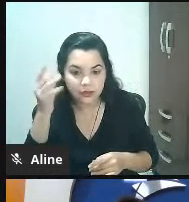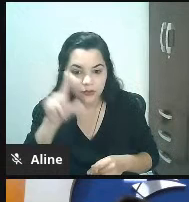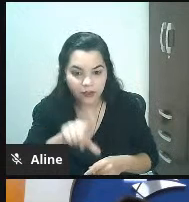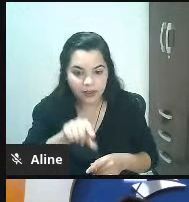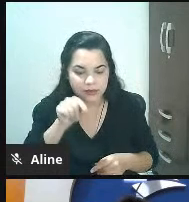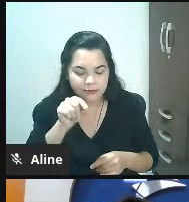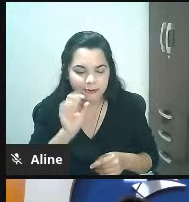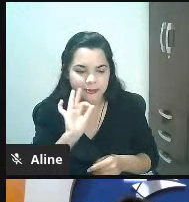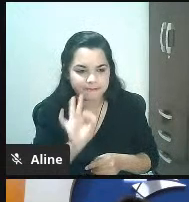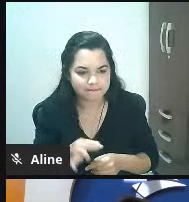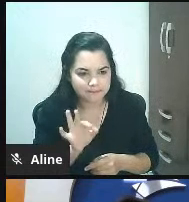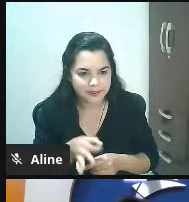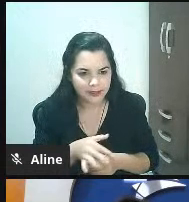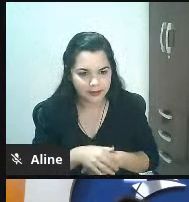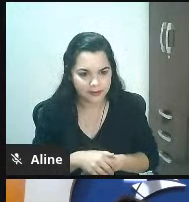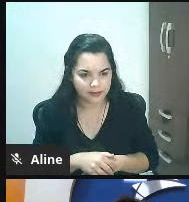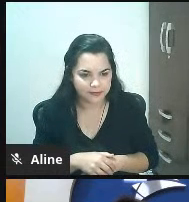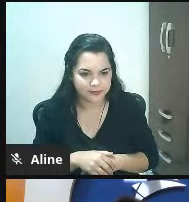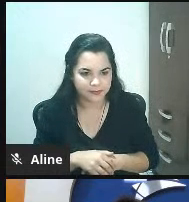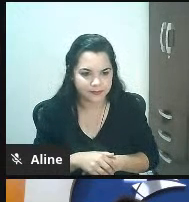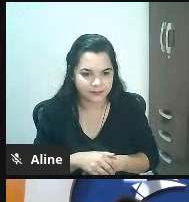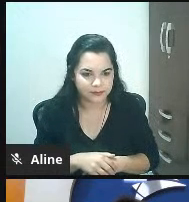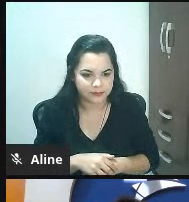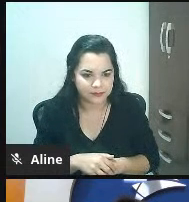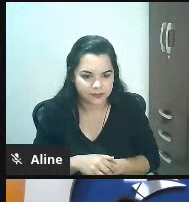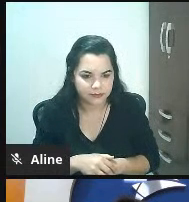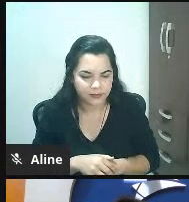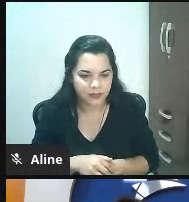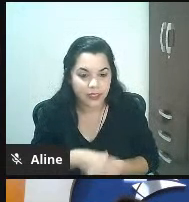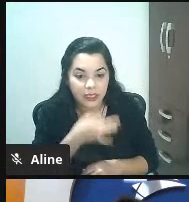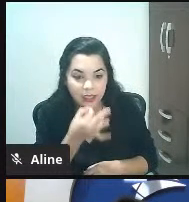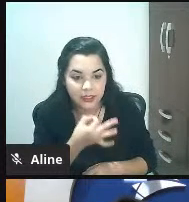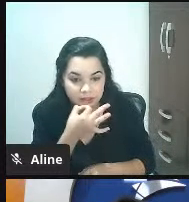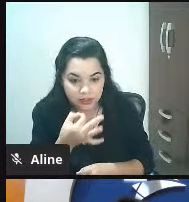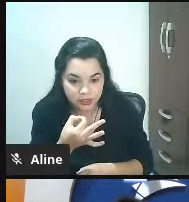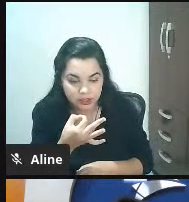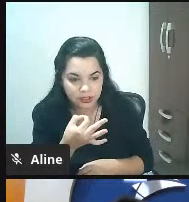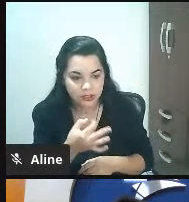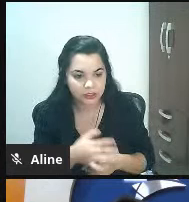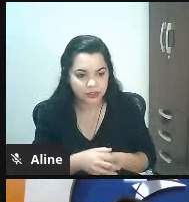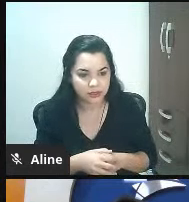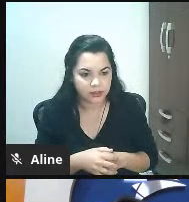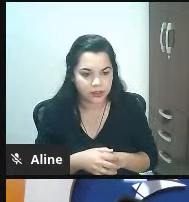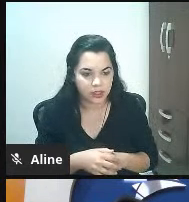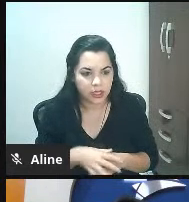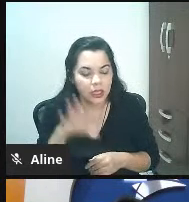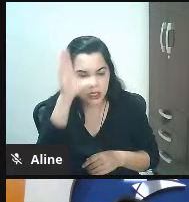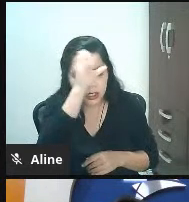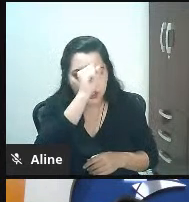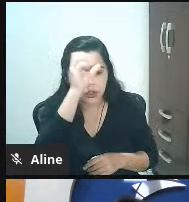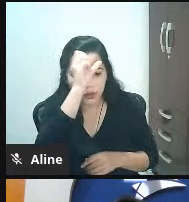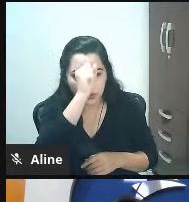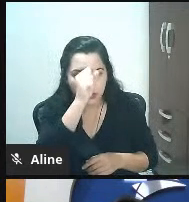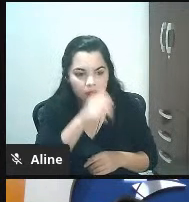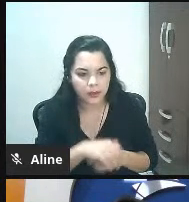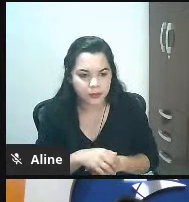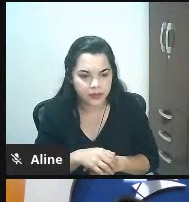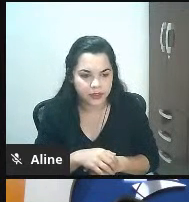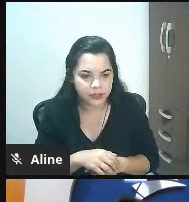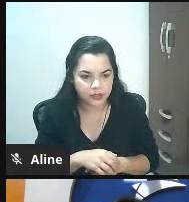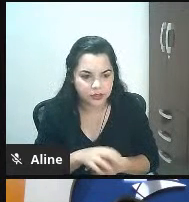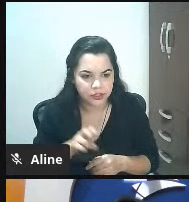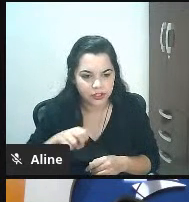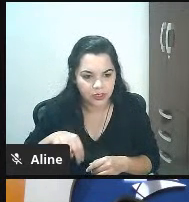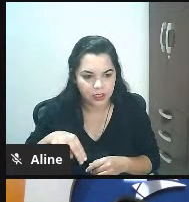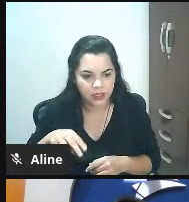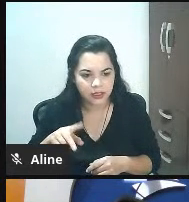muito bem e a sugestão que eu aprendi há umas 3 4 NRFs para trás